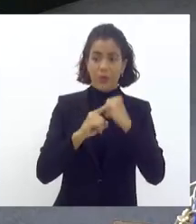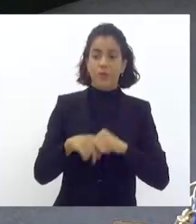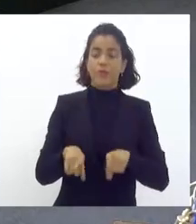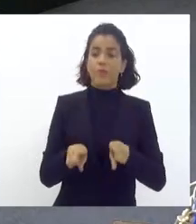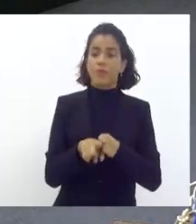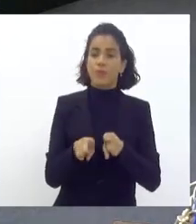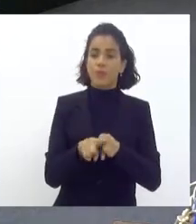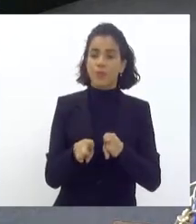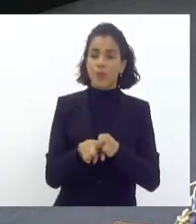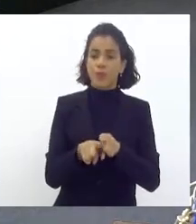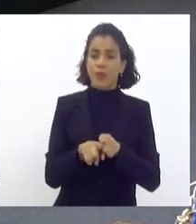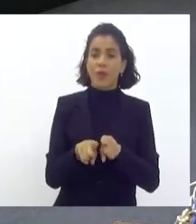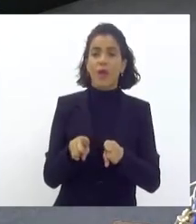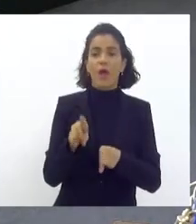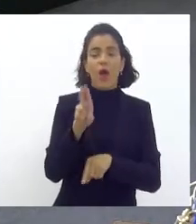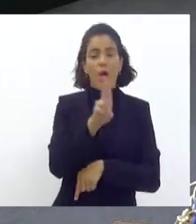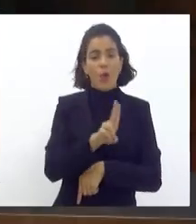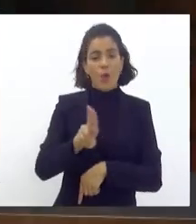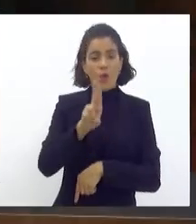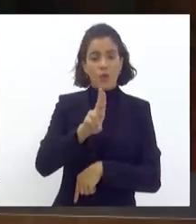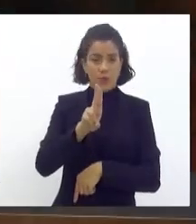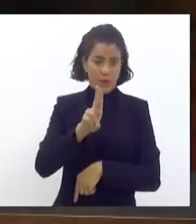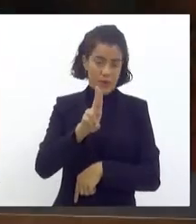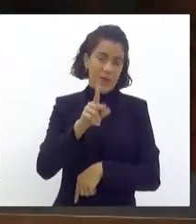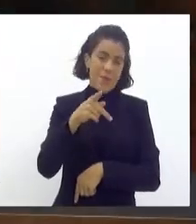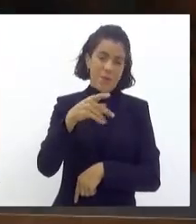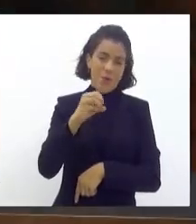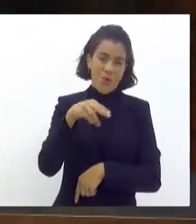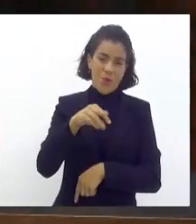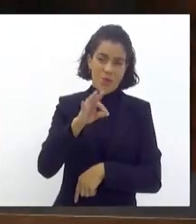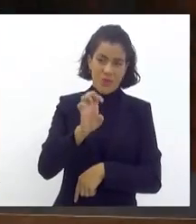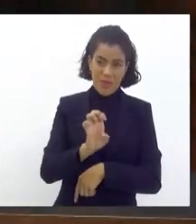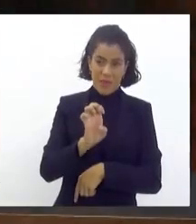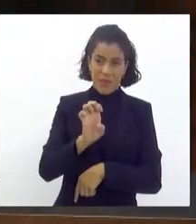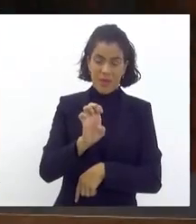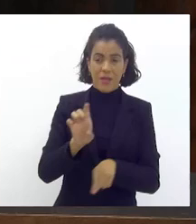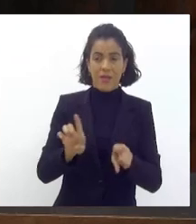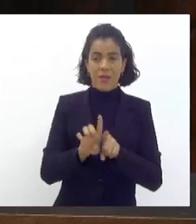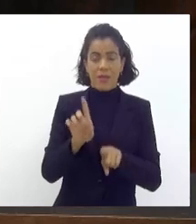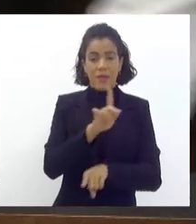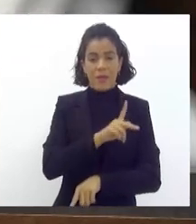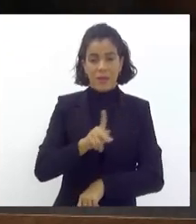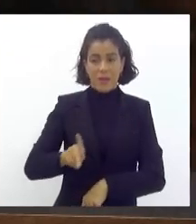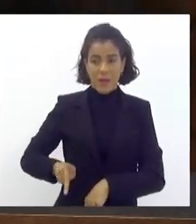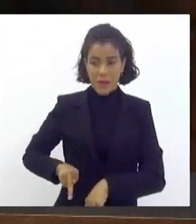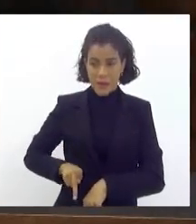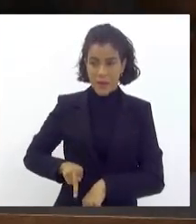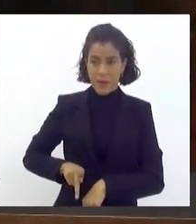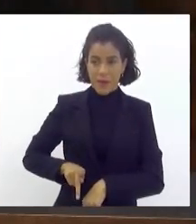Pinheiro, presidente da Unidos da Ponte. Leandro Augusto, presidente...